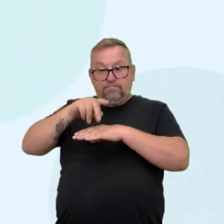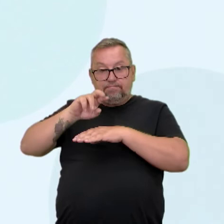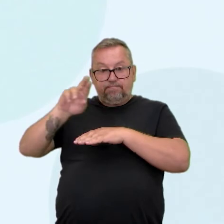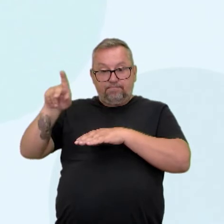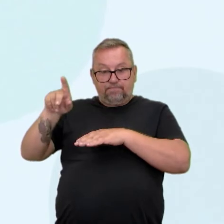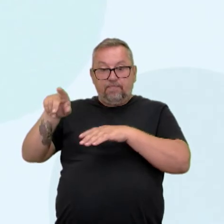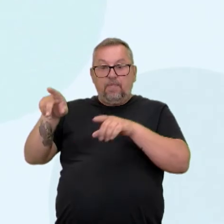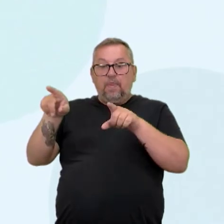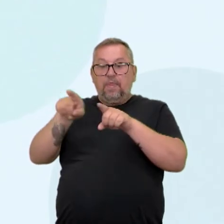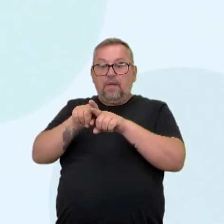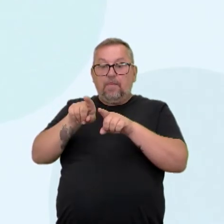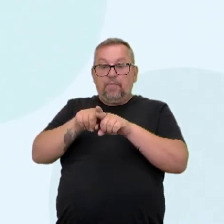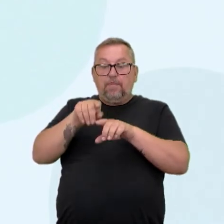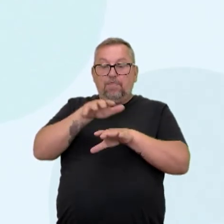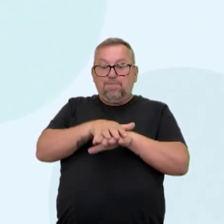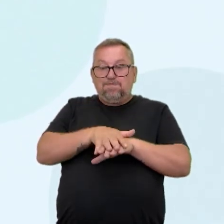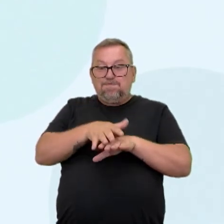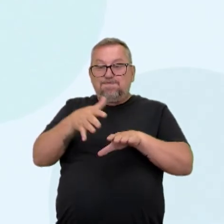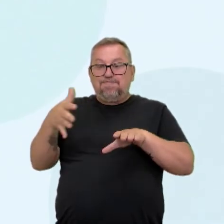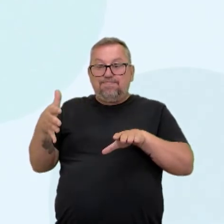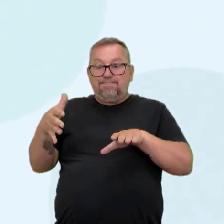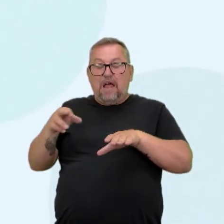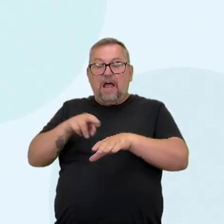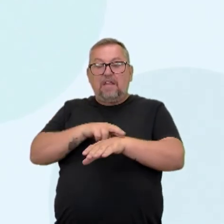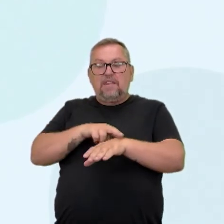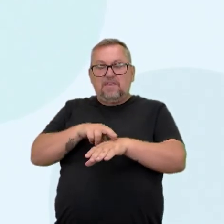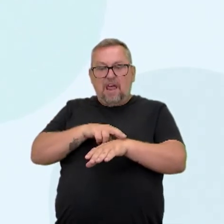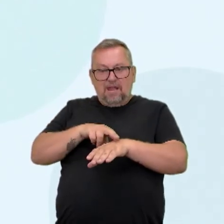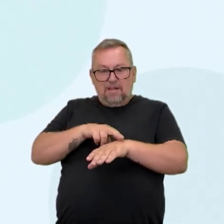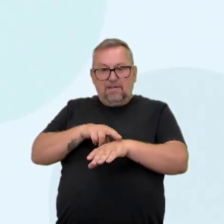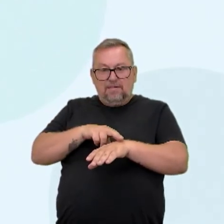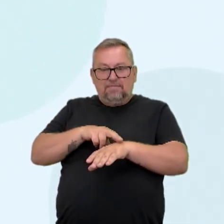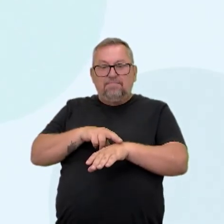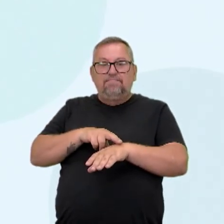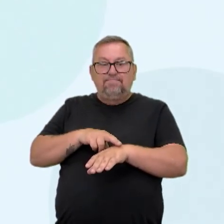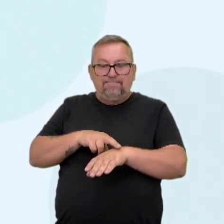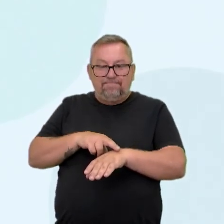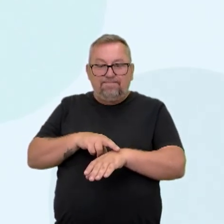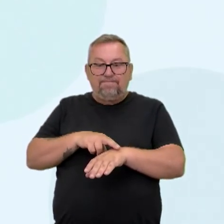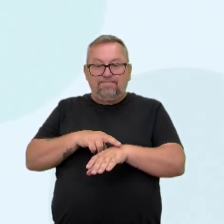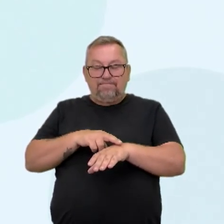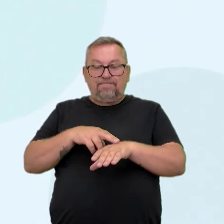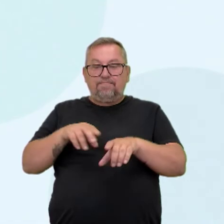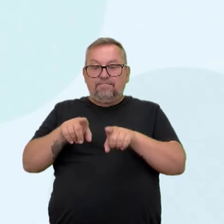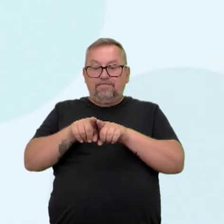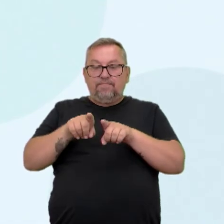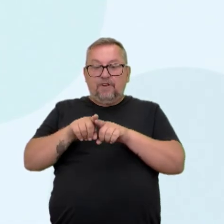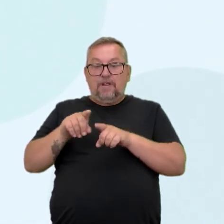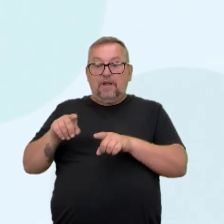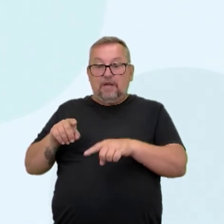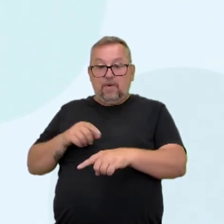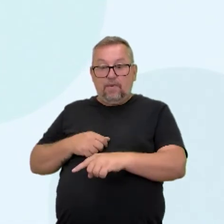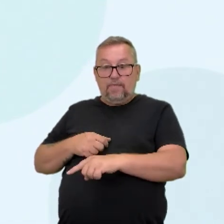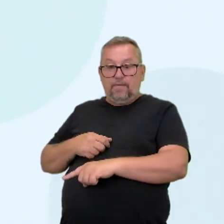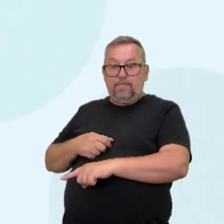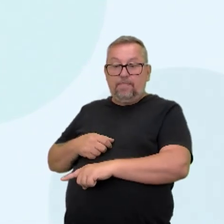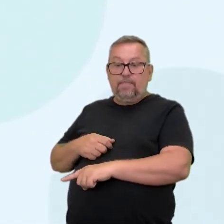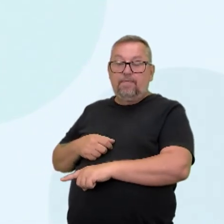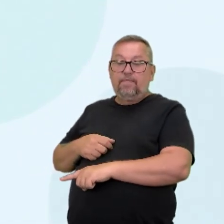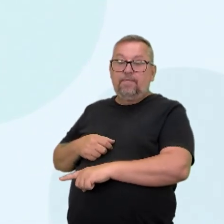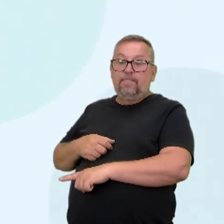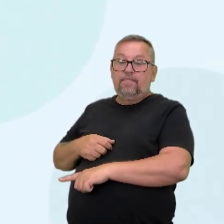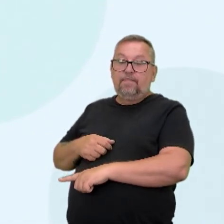racial e espacial, aí falando do espaço geográfico. E desse fenômeno a gente tem a